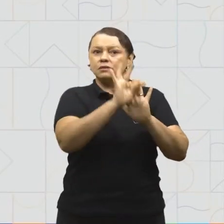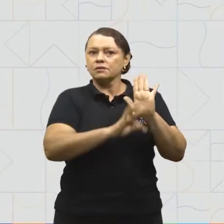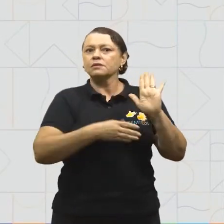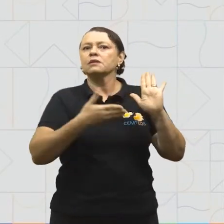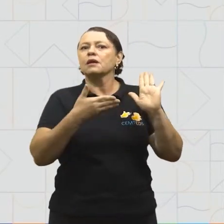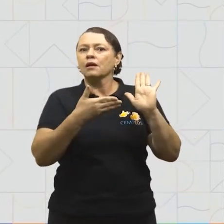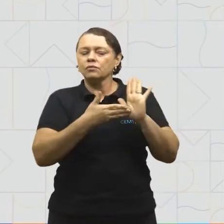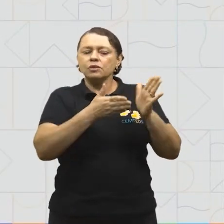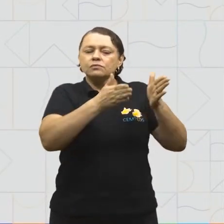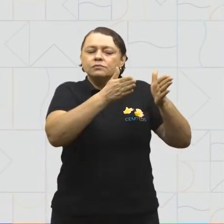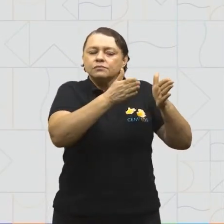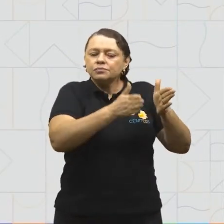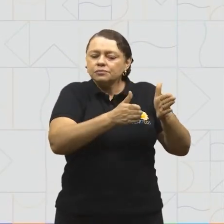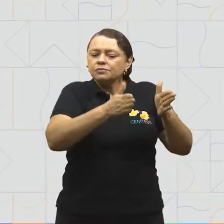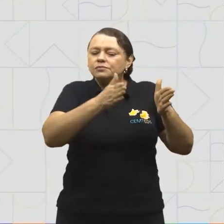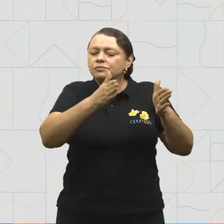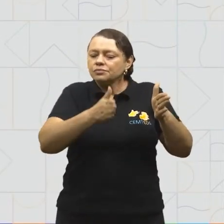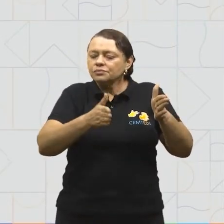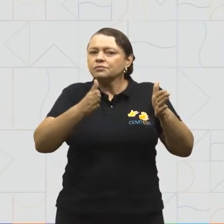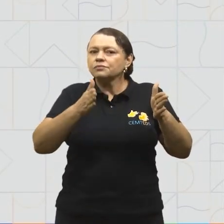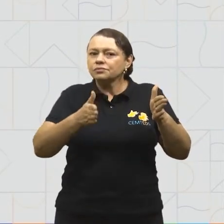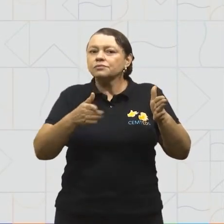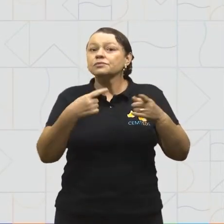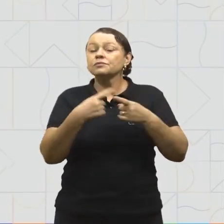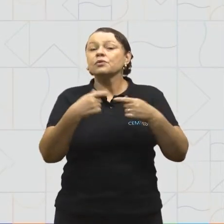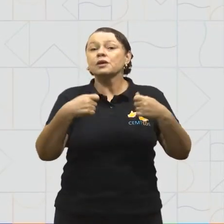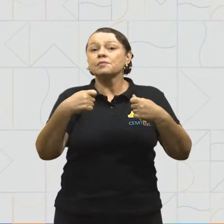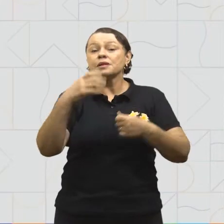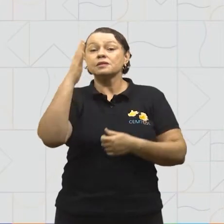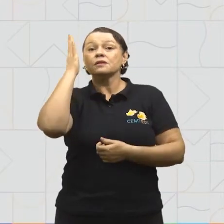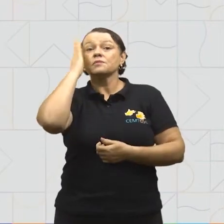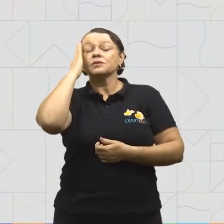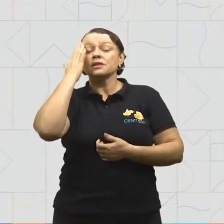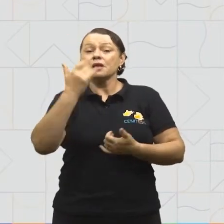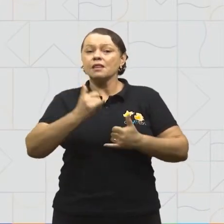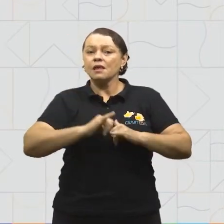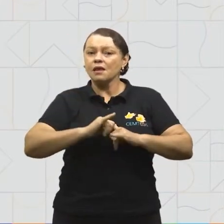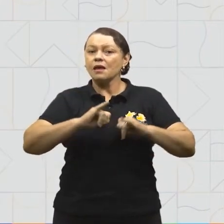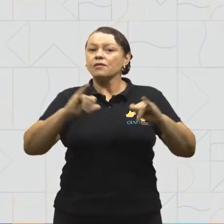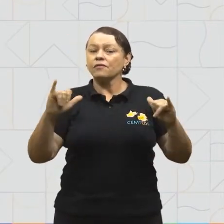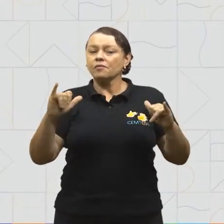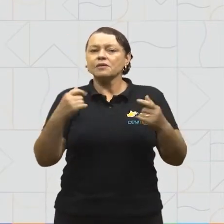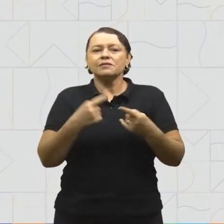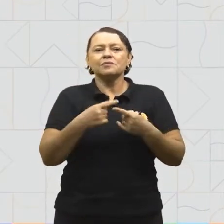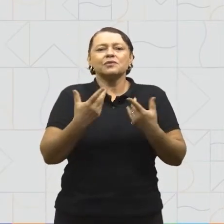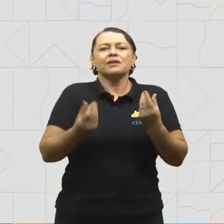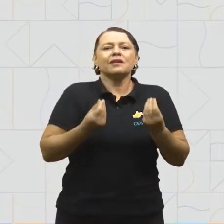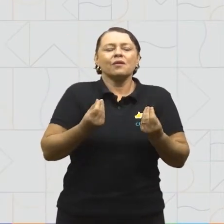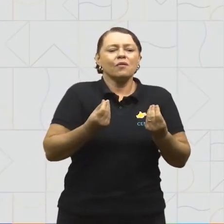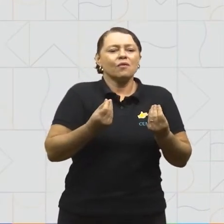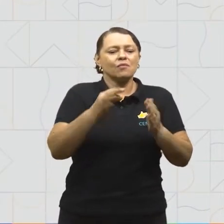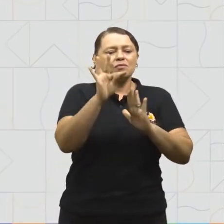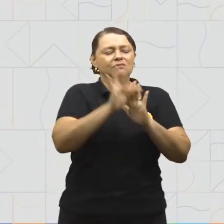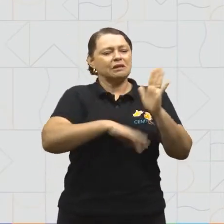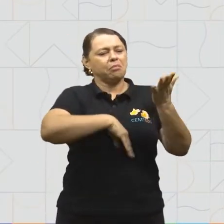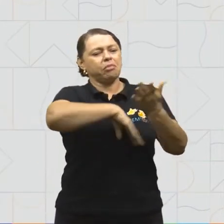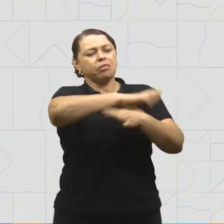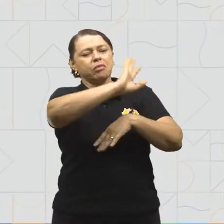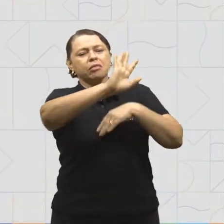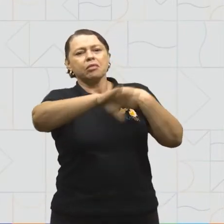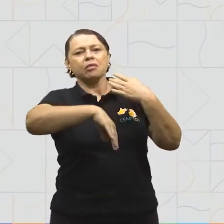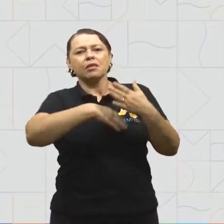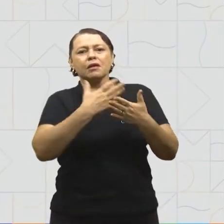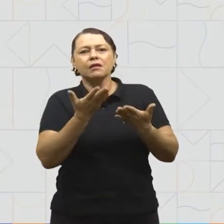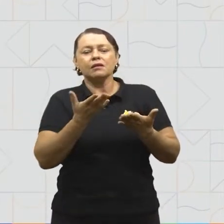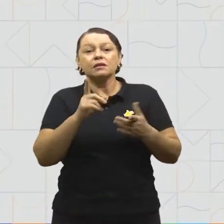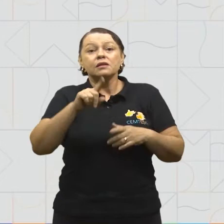em uma sequência que se compreenda a mensagem que ele quer passar. De nada adiantará o texto bagunçado se,